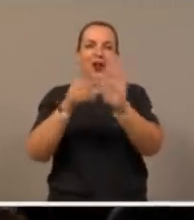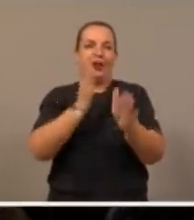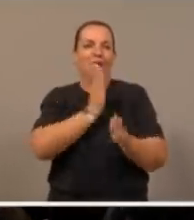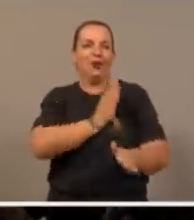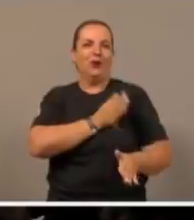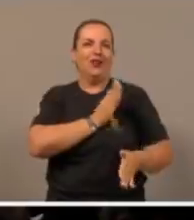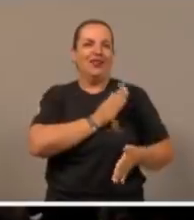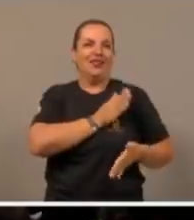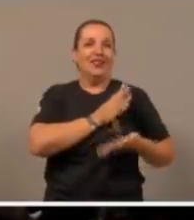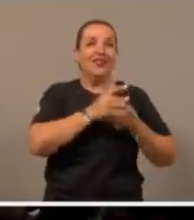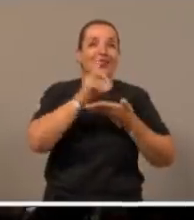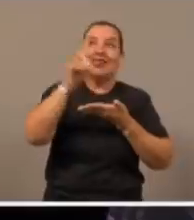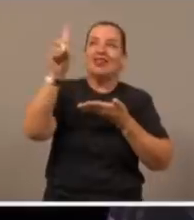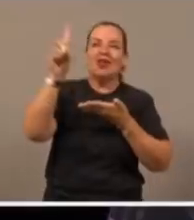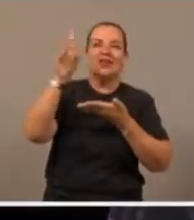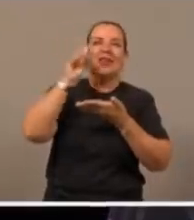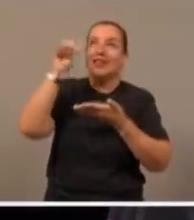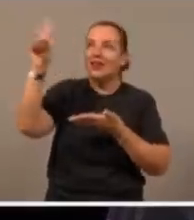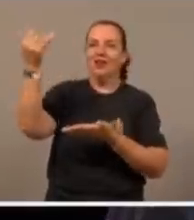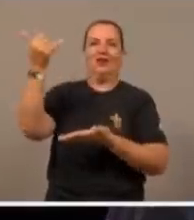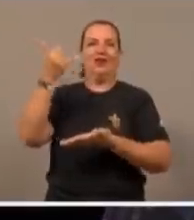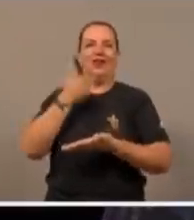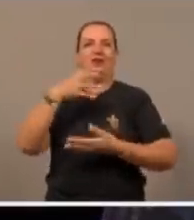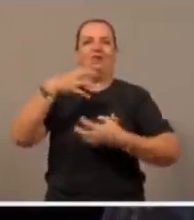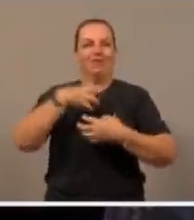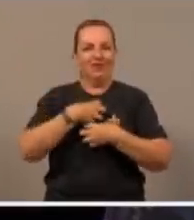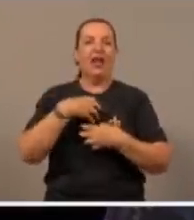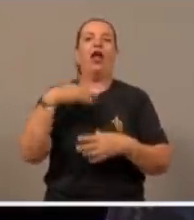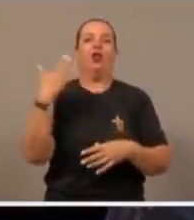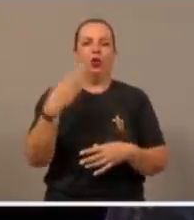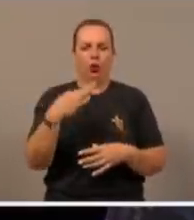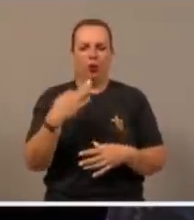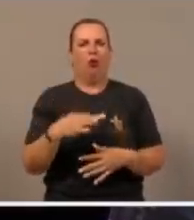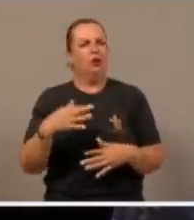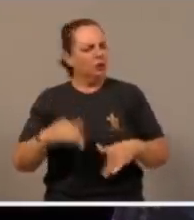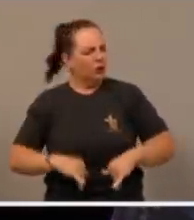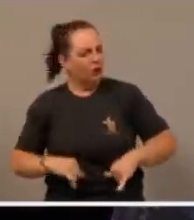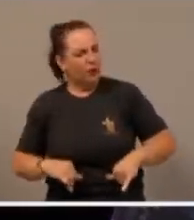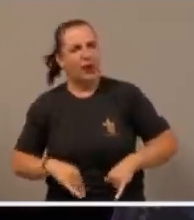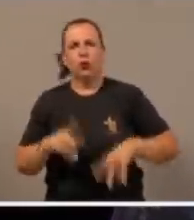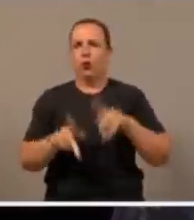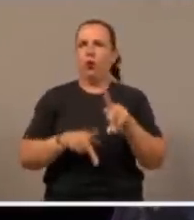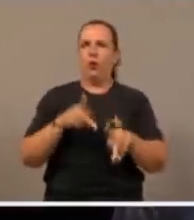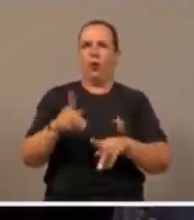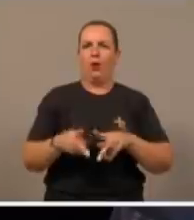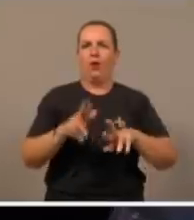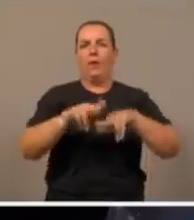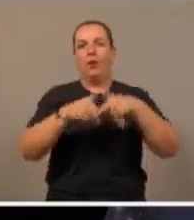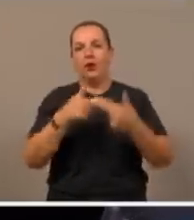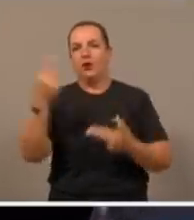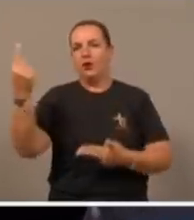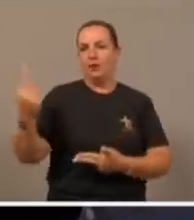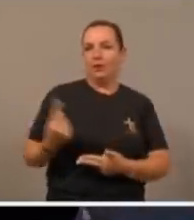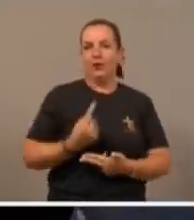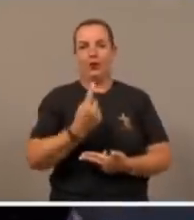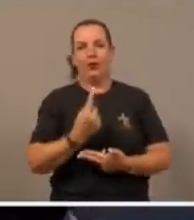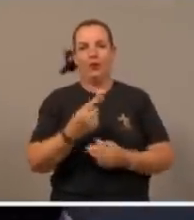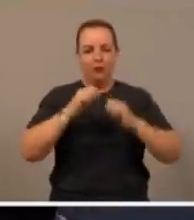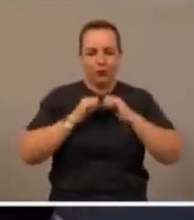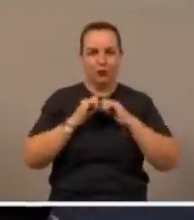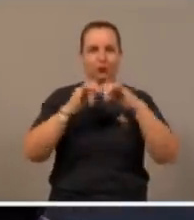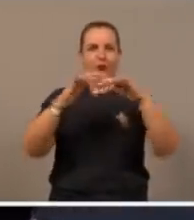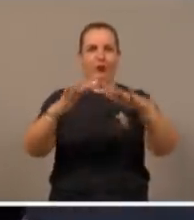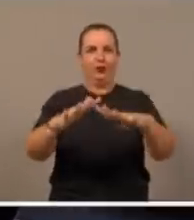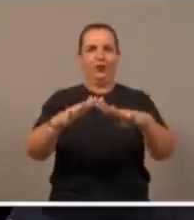Deus dizendo, Deus eu senti a dor no meu povo, por isso eu vim, eu me derramei,